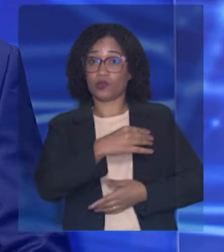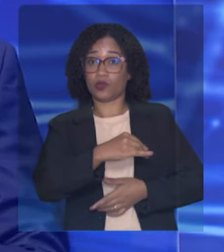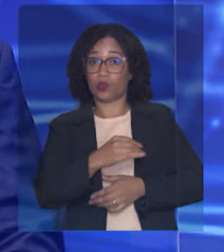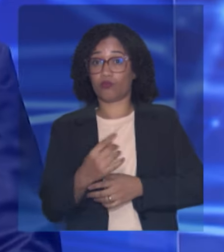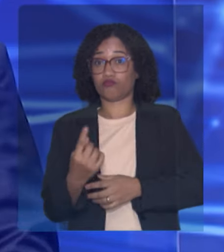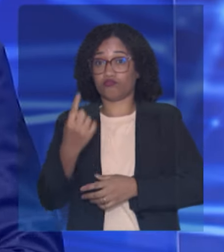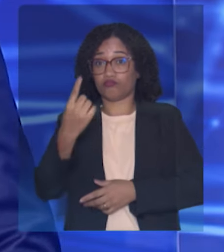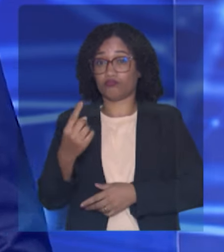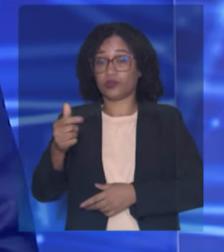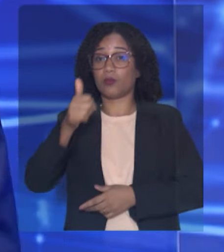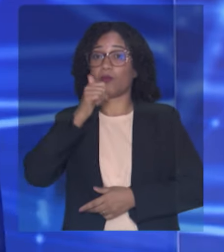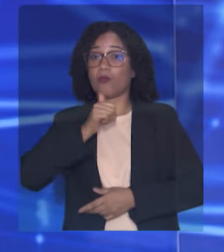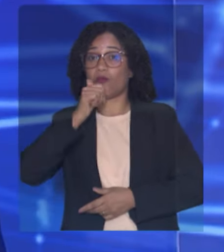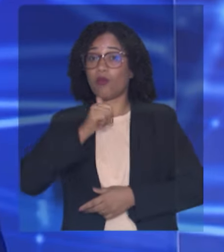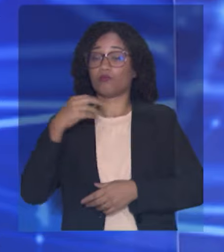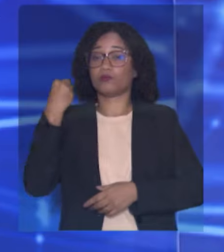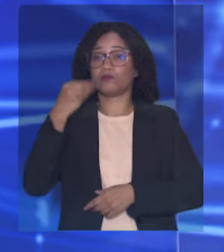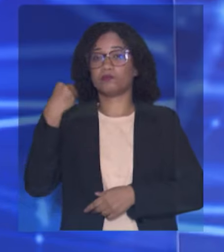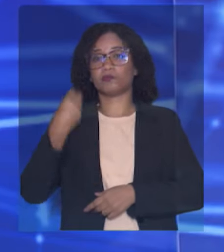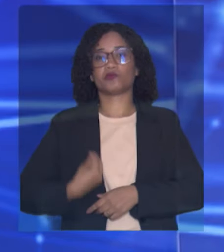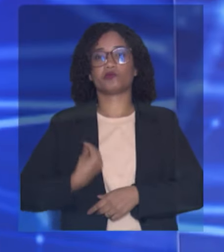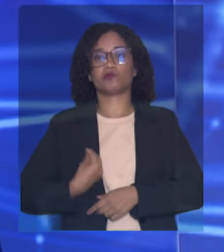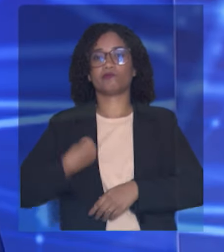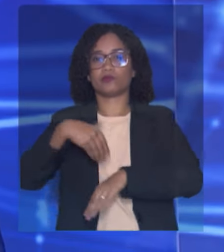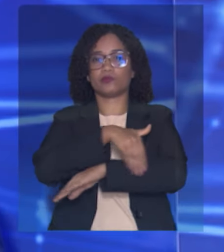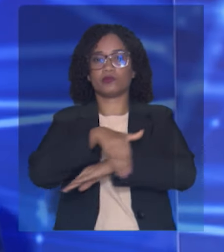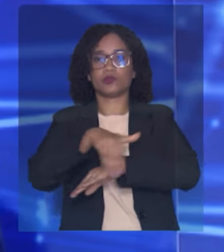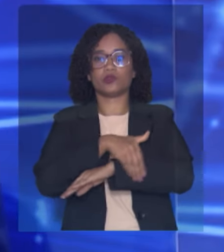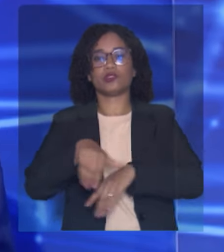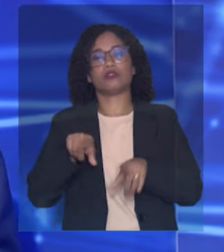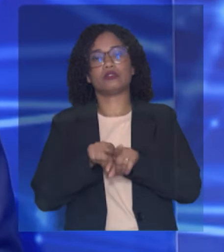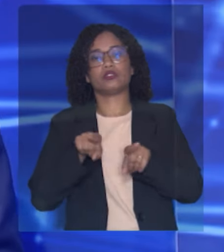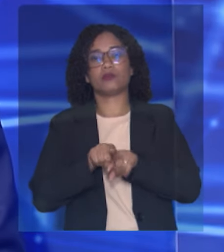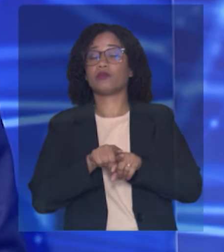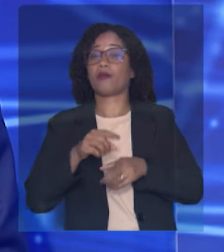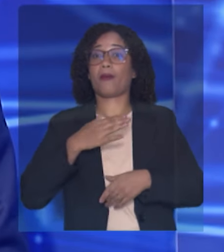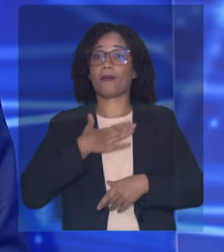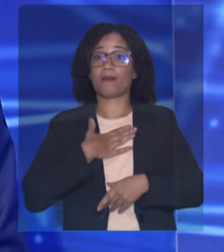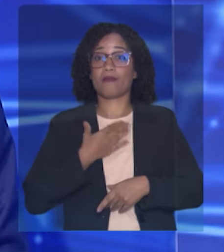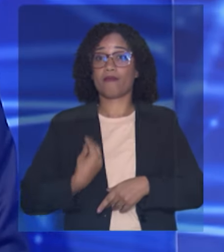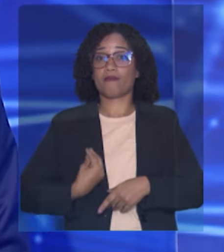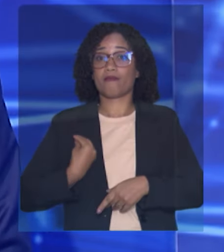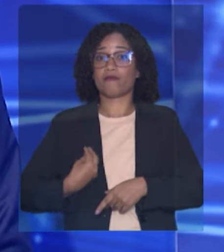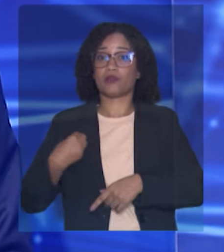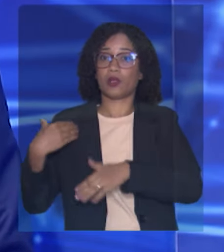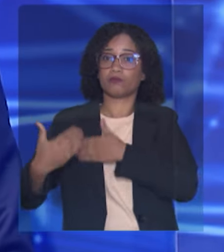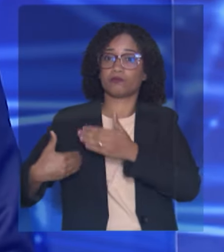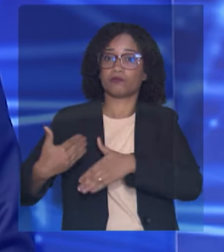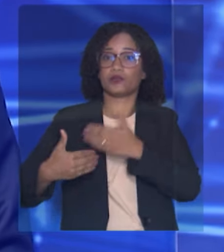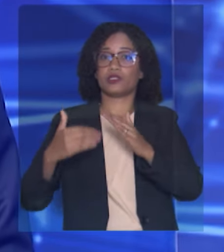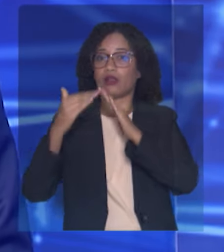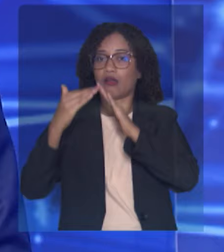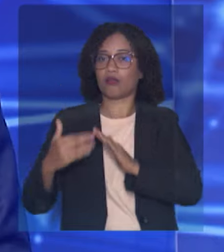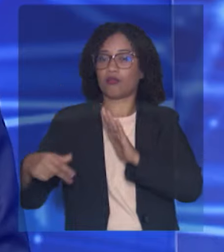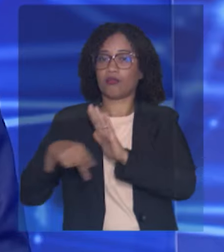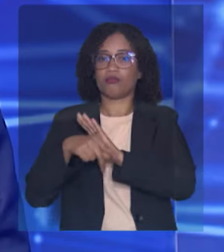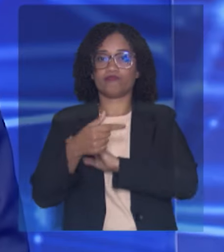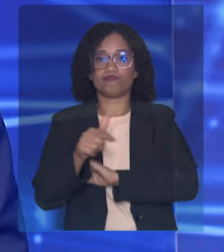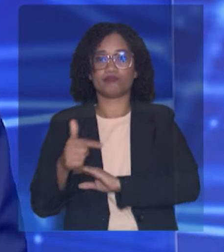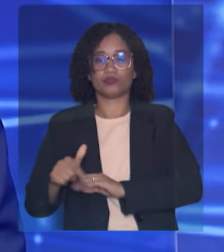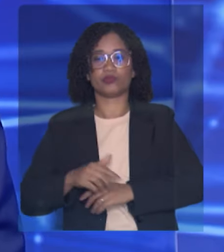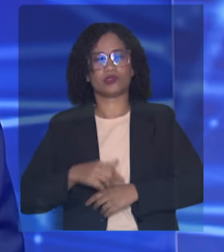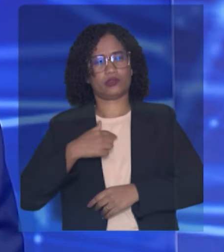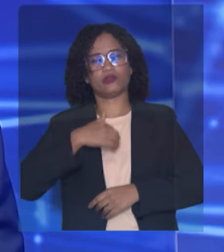e passar praticamente a minha vida toda sem ter uma casa própria. Eu sei exatamente o que é chegar no fim do mês